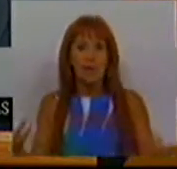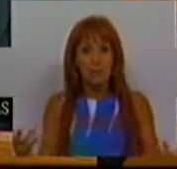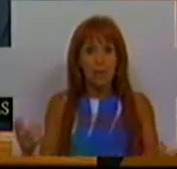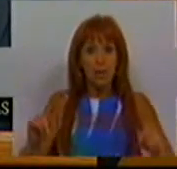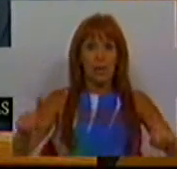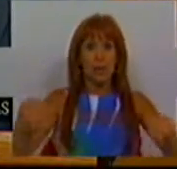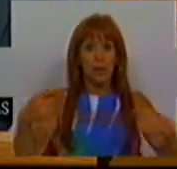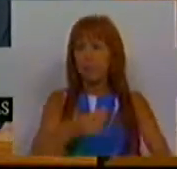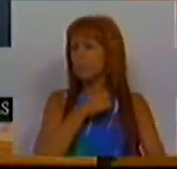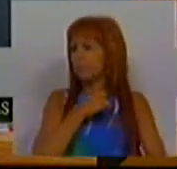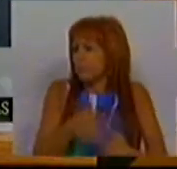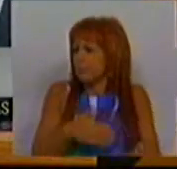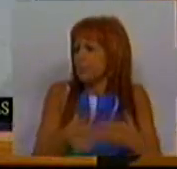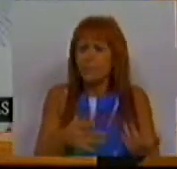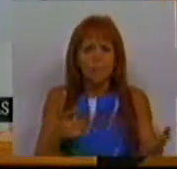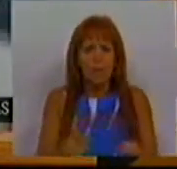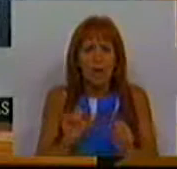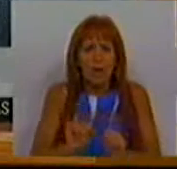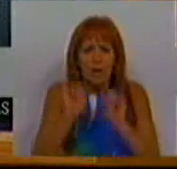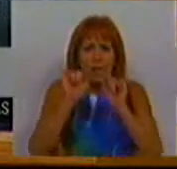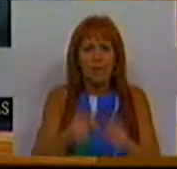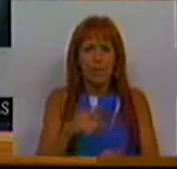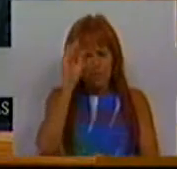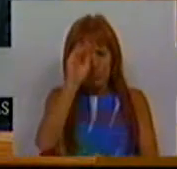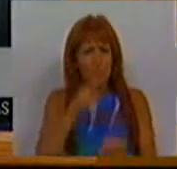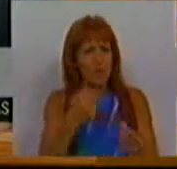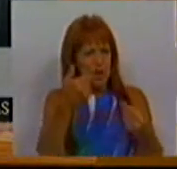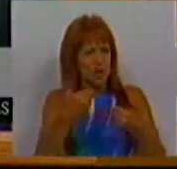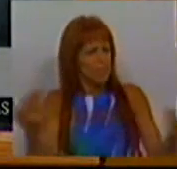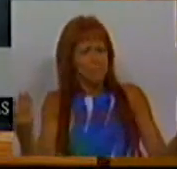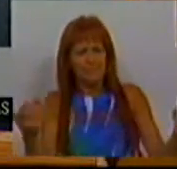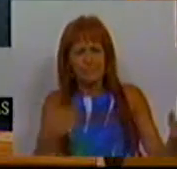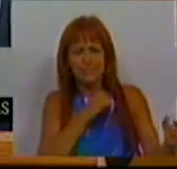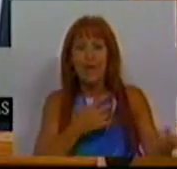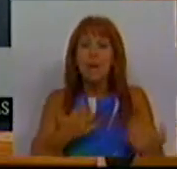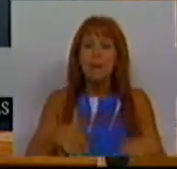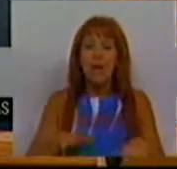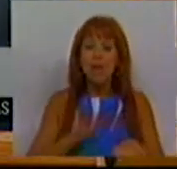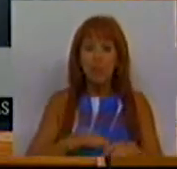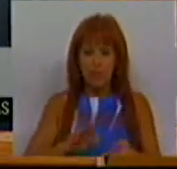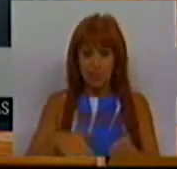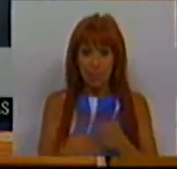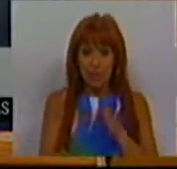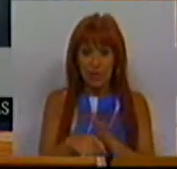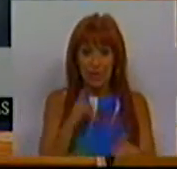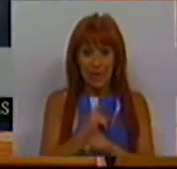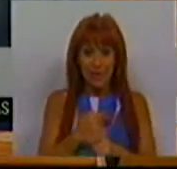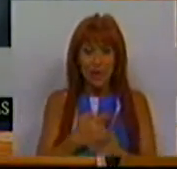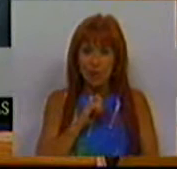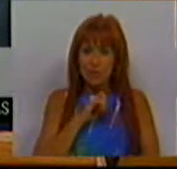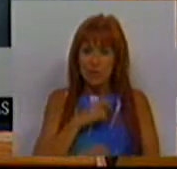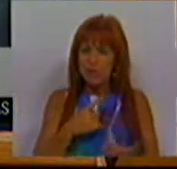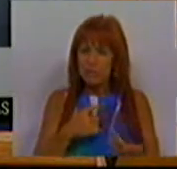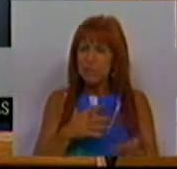depois ignorar grande parte das suas sugestões e contributos. Mas relativamente a esta proposta de lei não podemos deixar